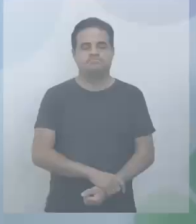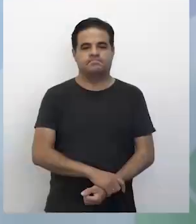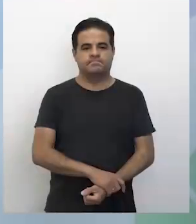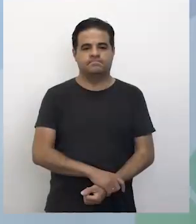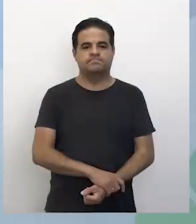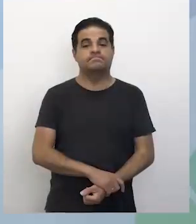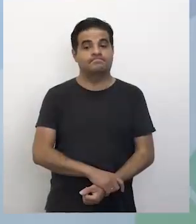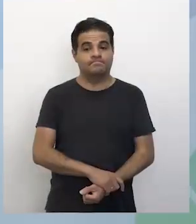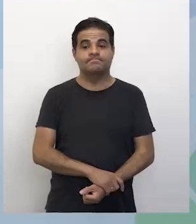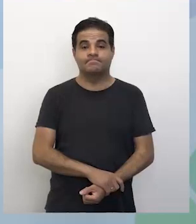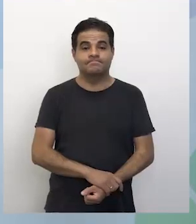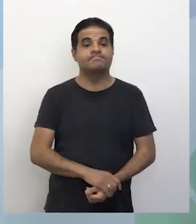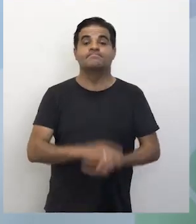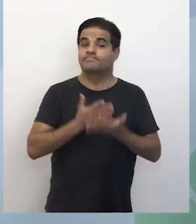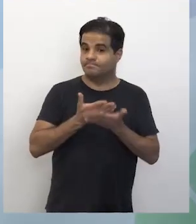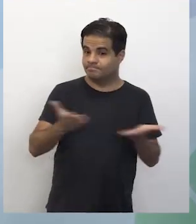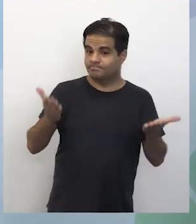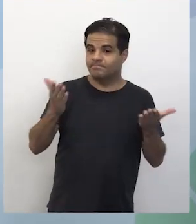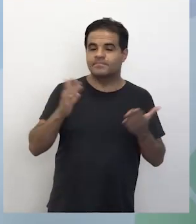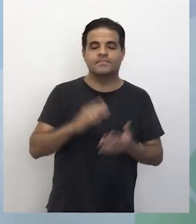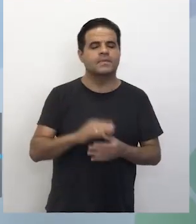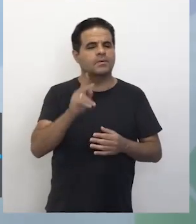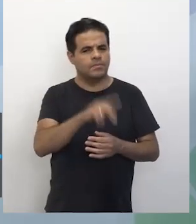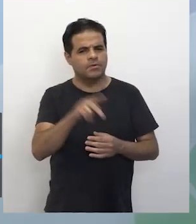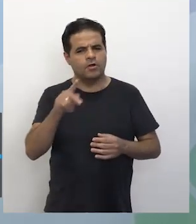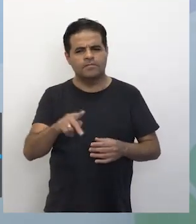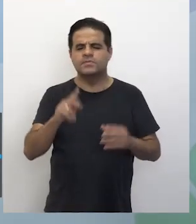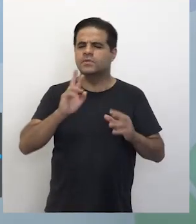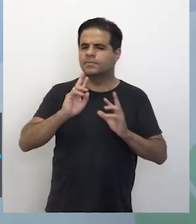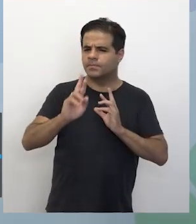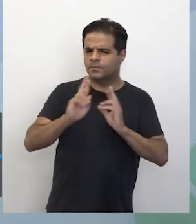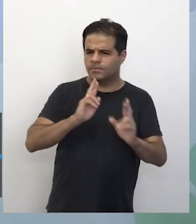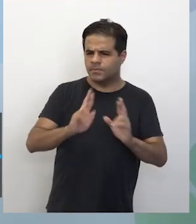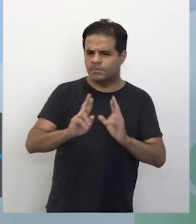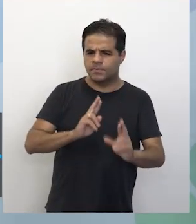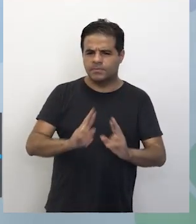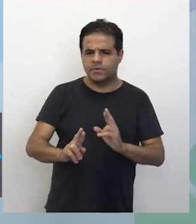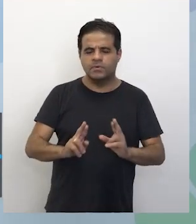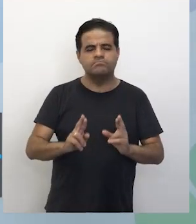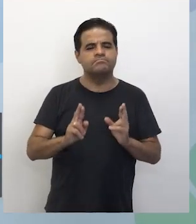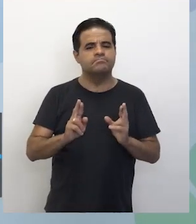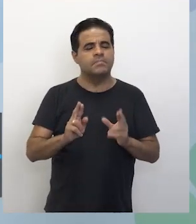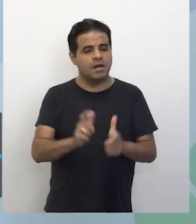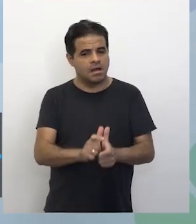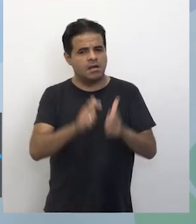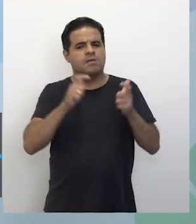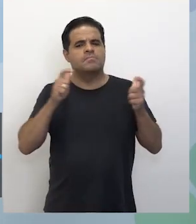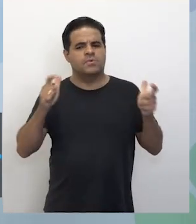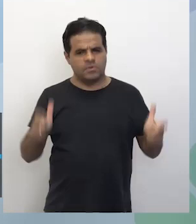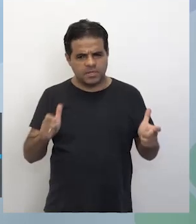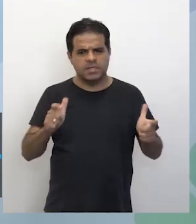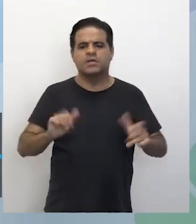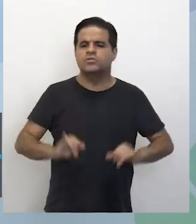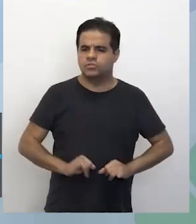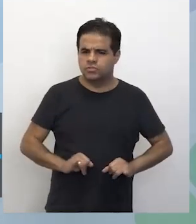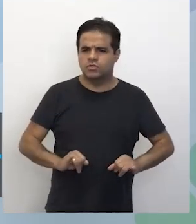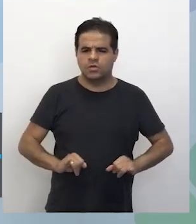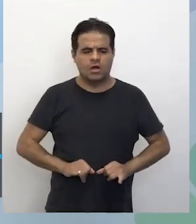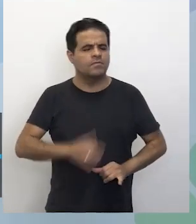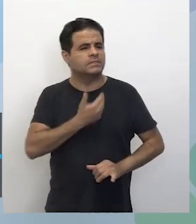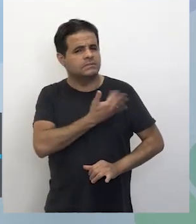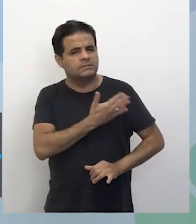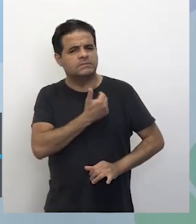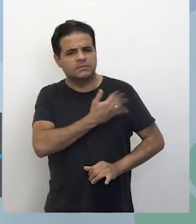Então, bora lá, né? Os professores colocaram aqui que a maioria sofre preconceito, sim,